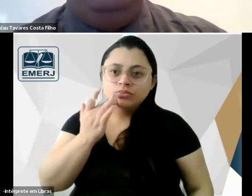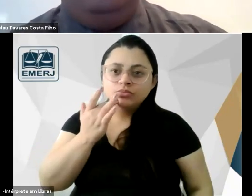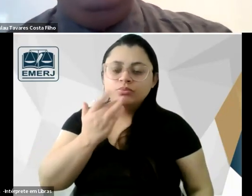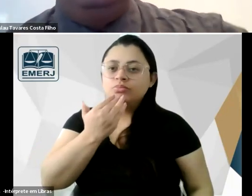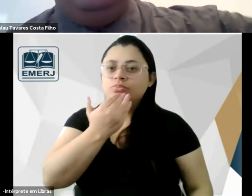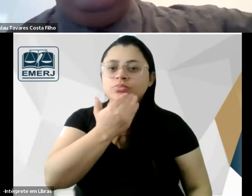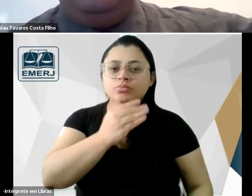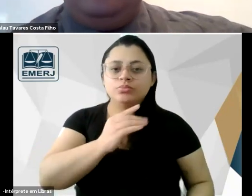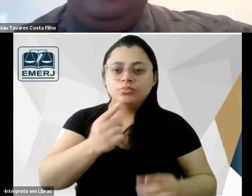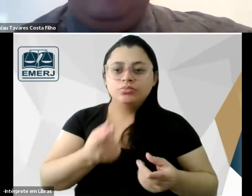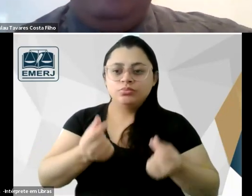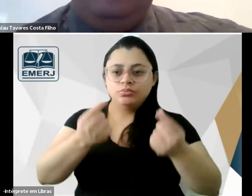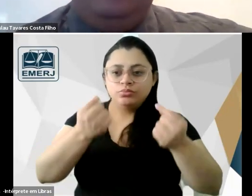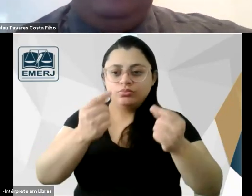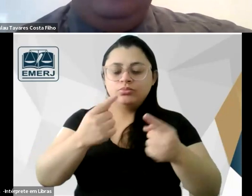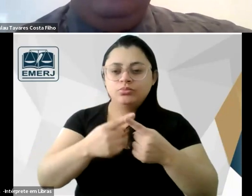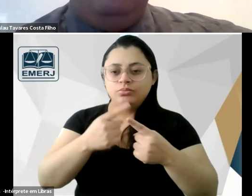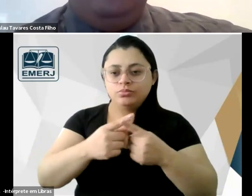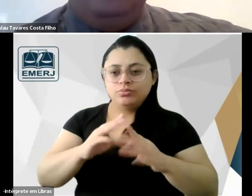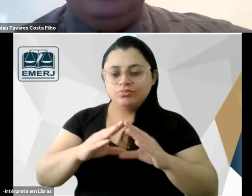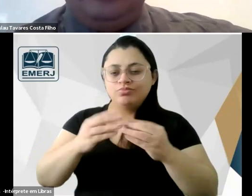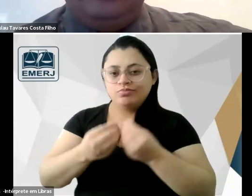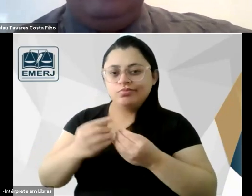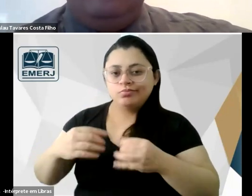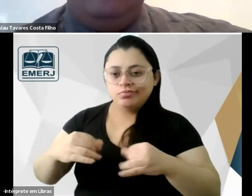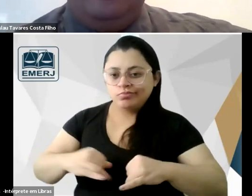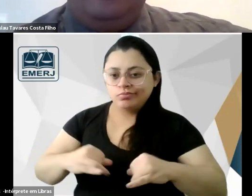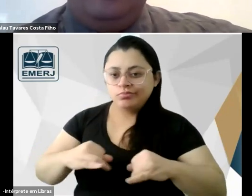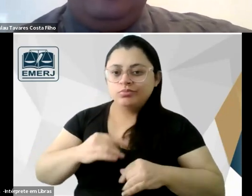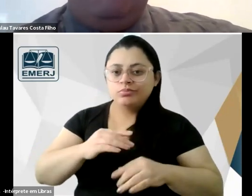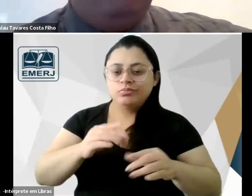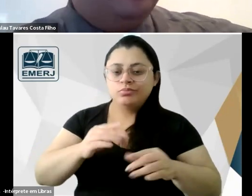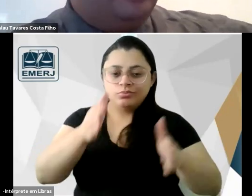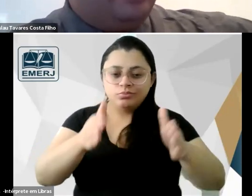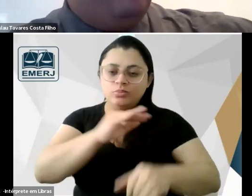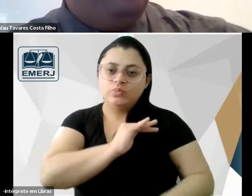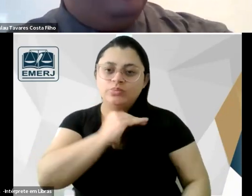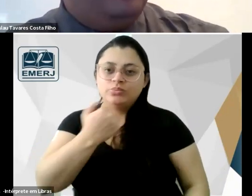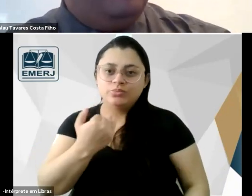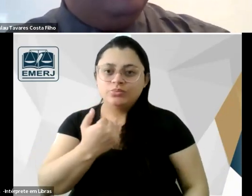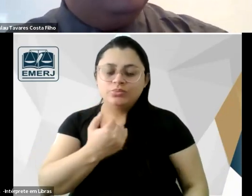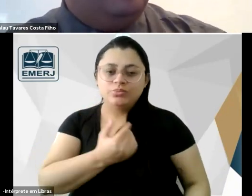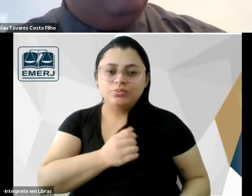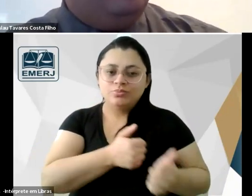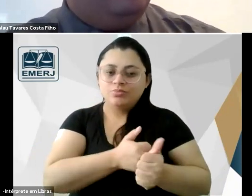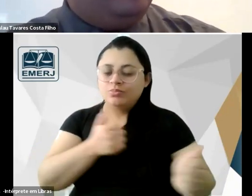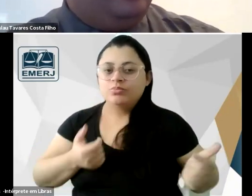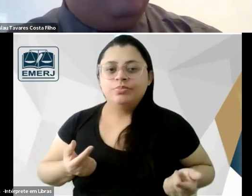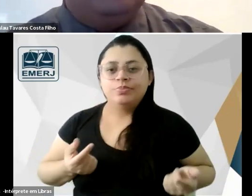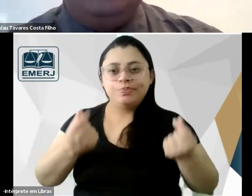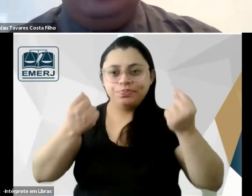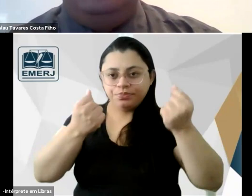família de Tobias ele realmente morreu numa situação miserável mas eu